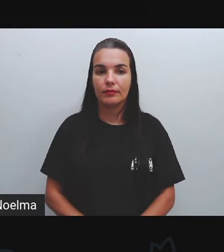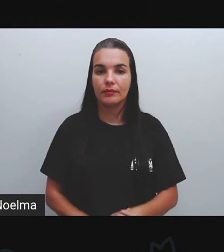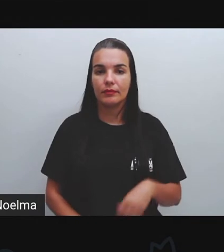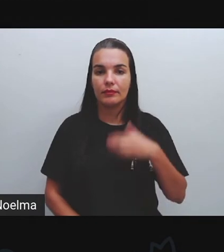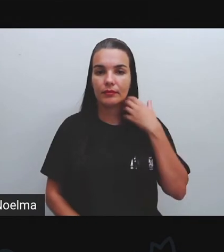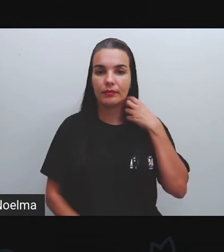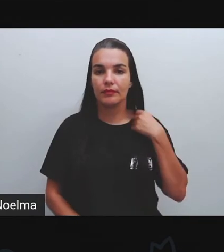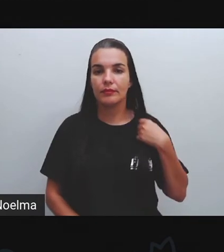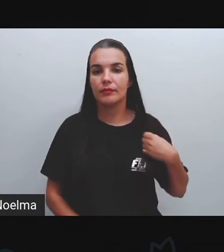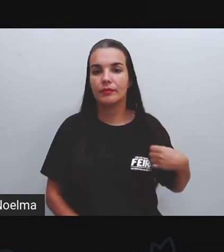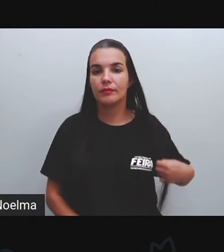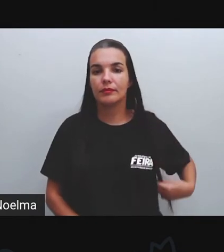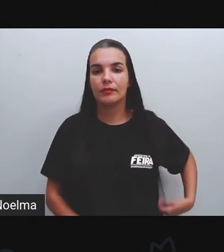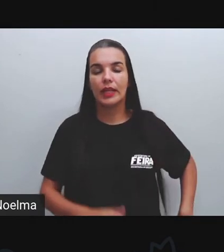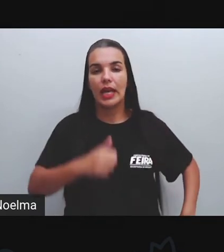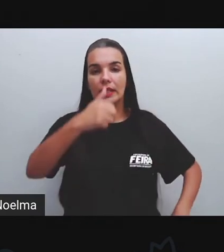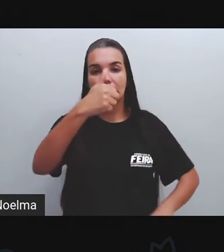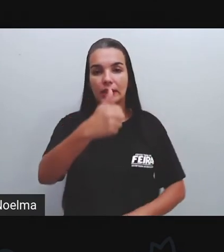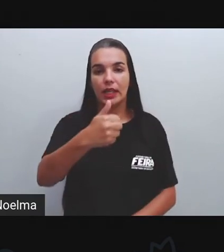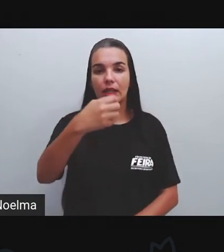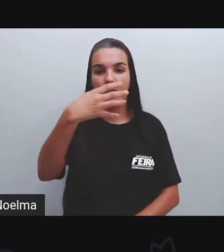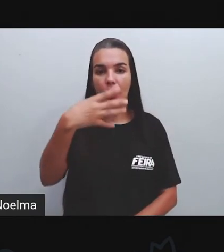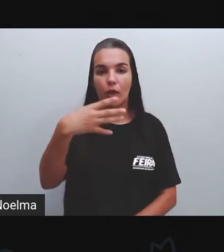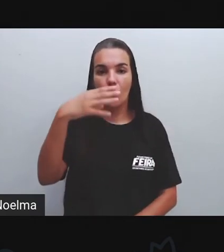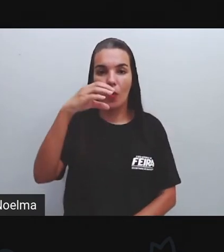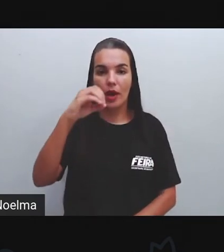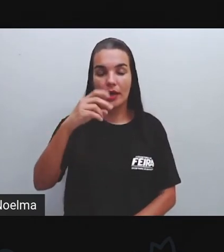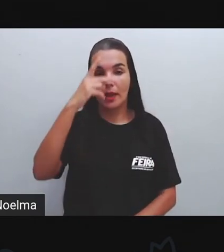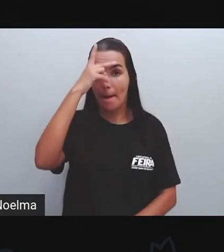140 pessoas